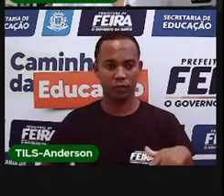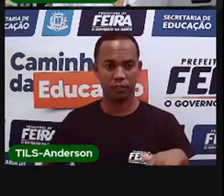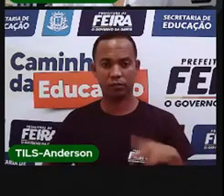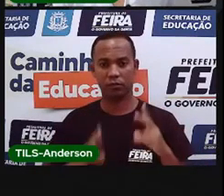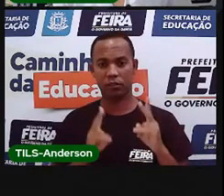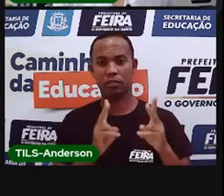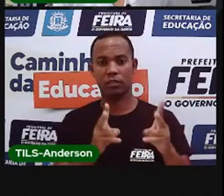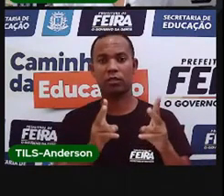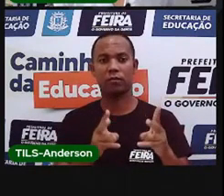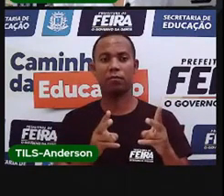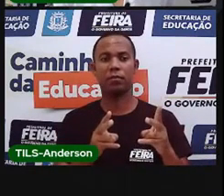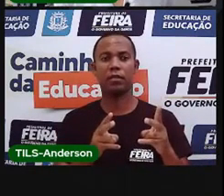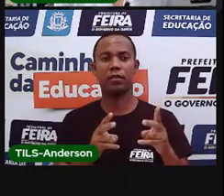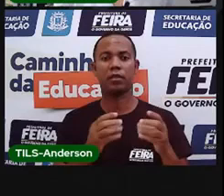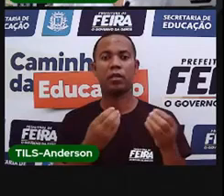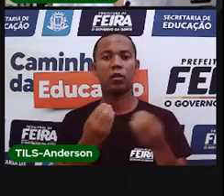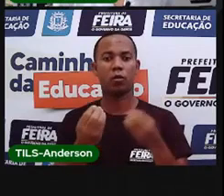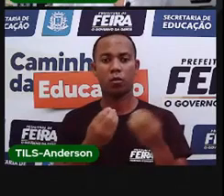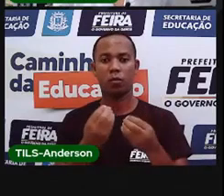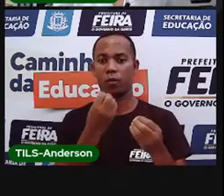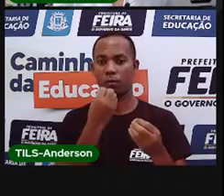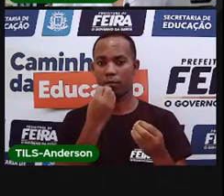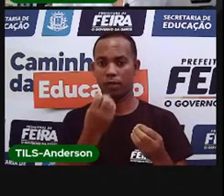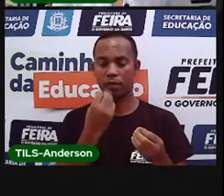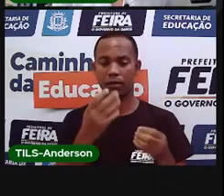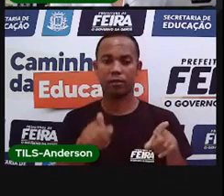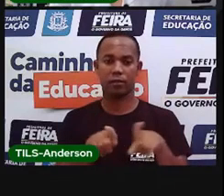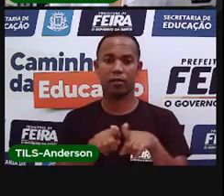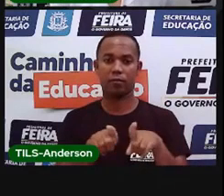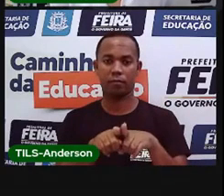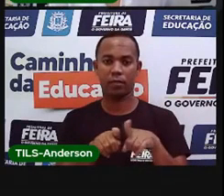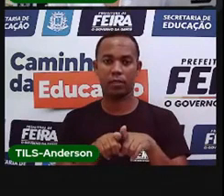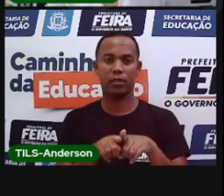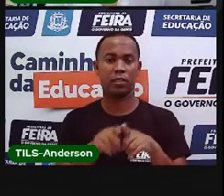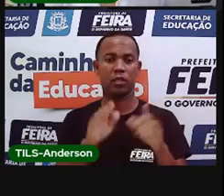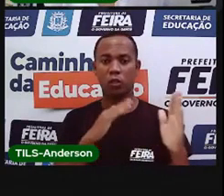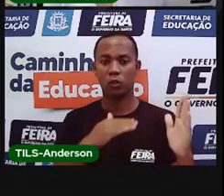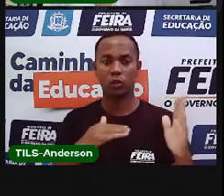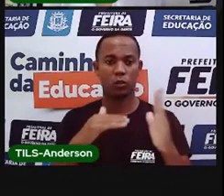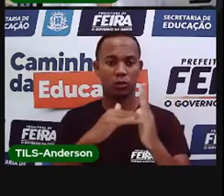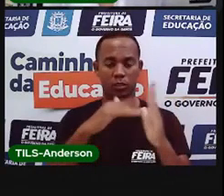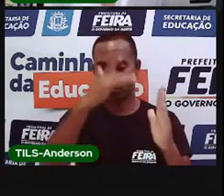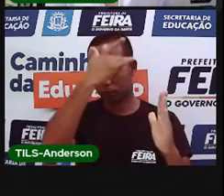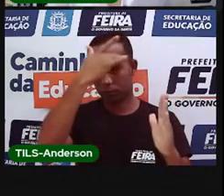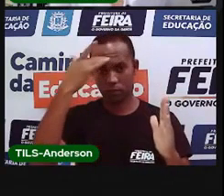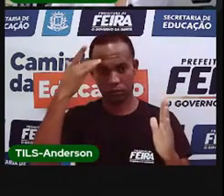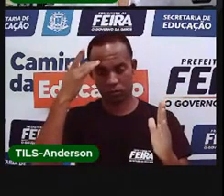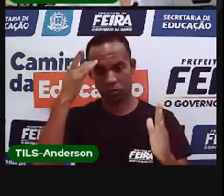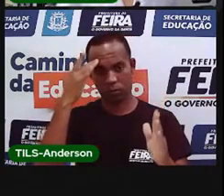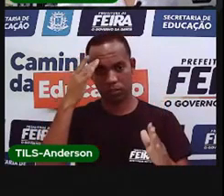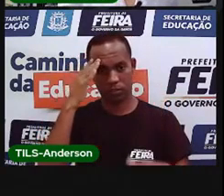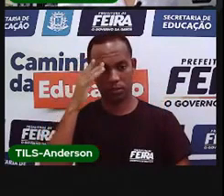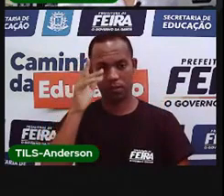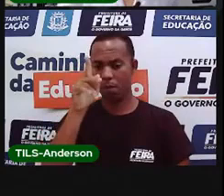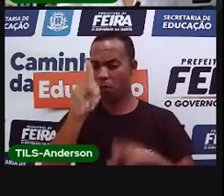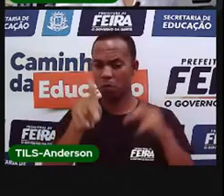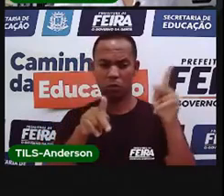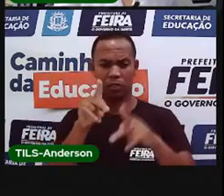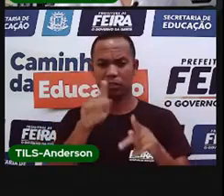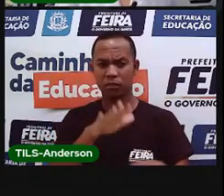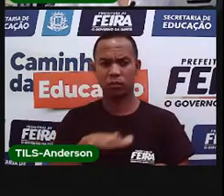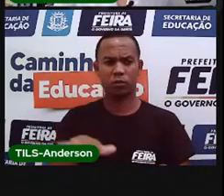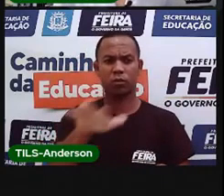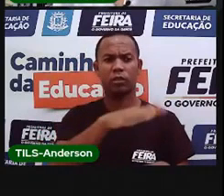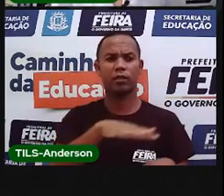ofertados de forma adequada, atingindo quem? Toda a população. Não importa se